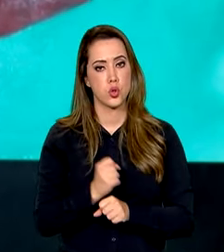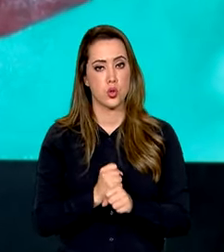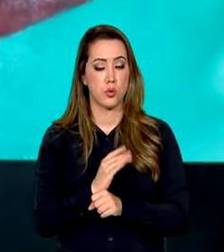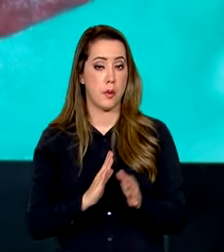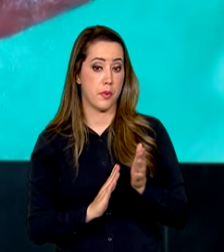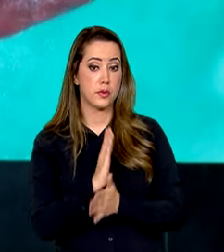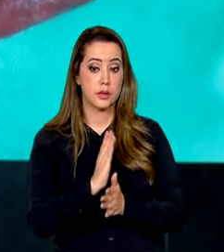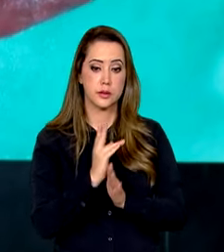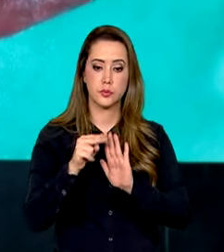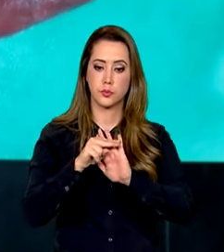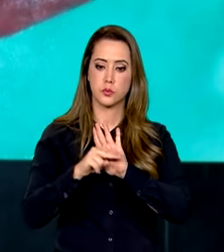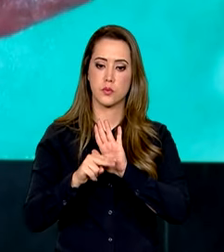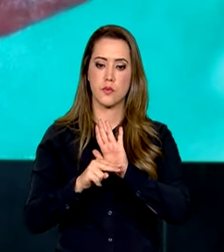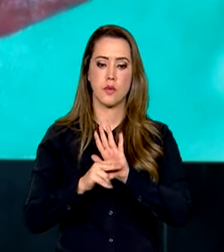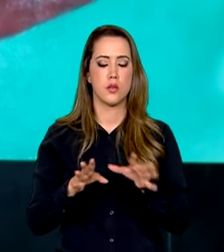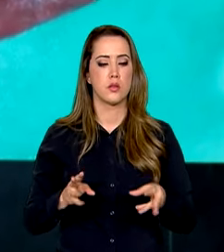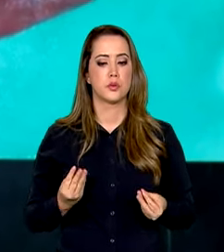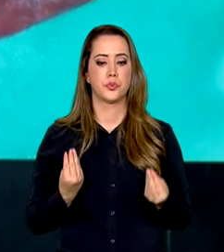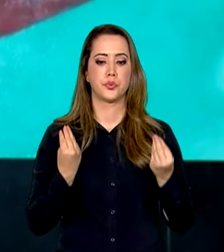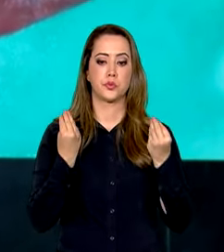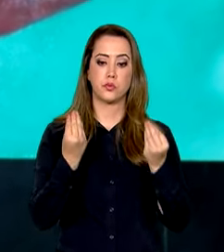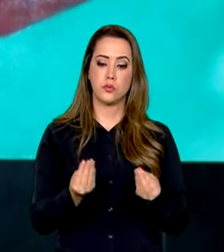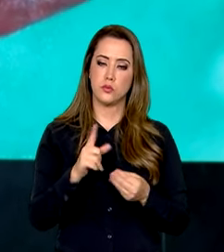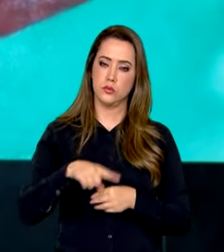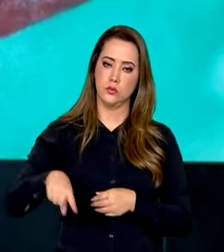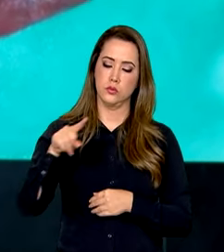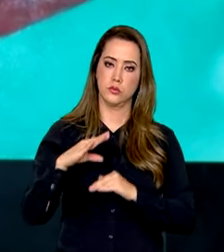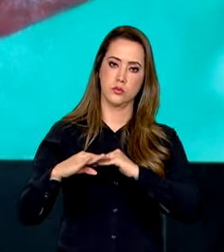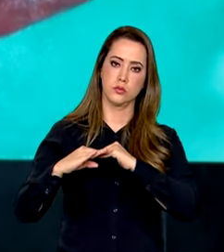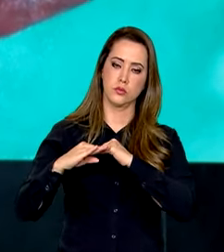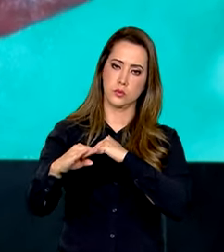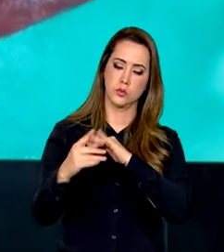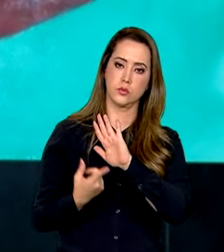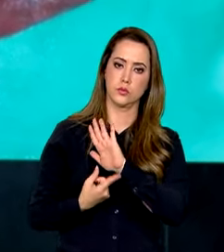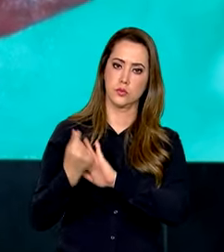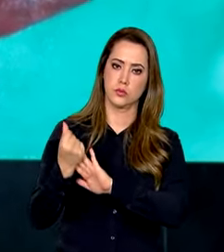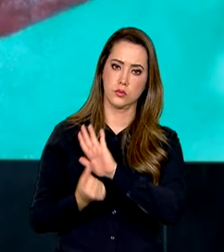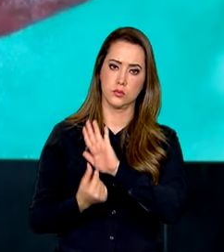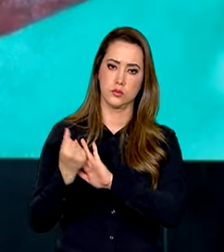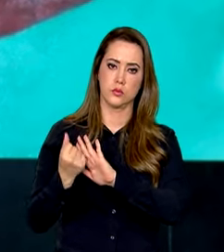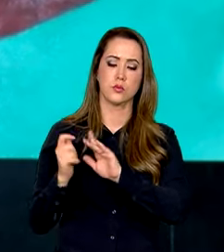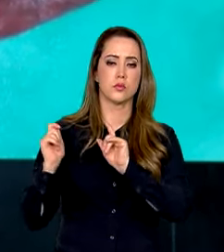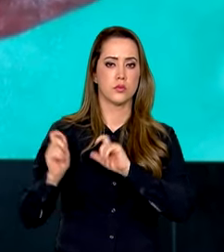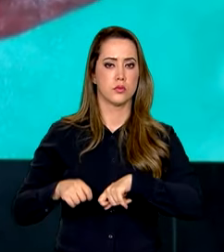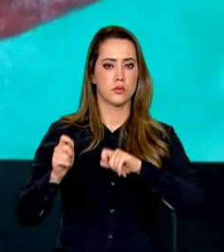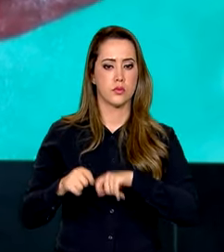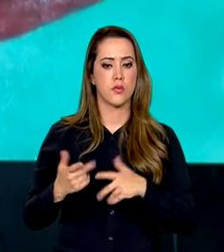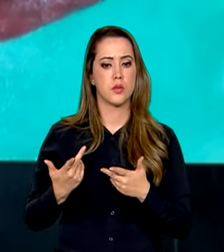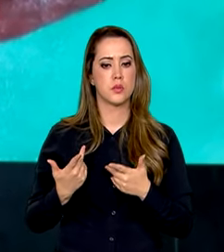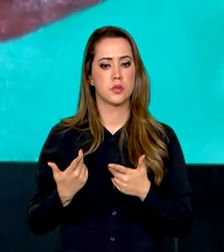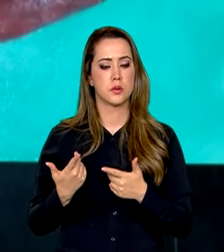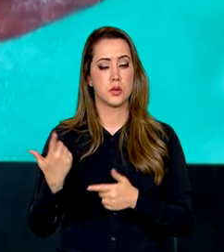aprovação das medidas que garantam esse equilíbrio orçamentário, consolidam o reequilíbrio